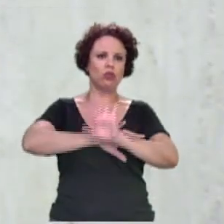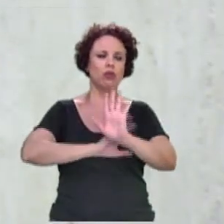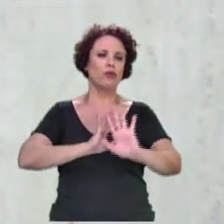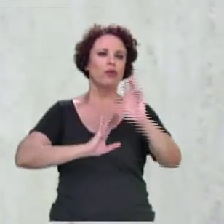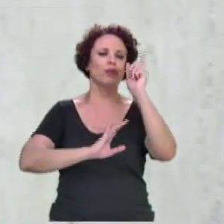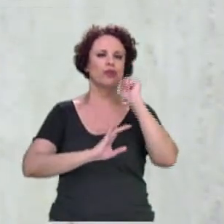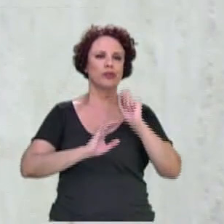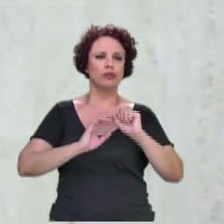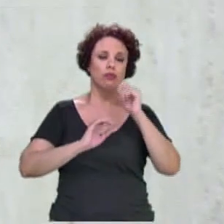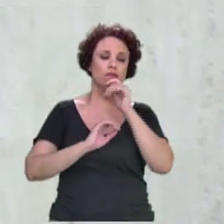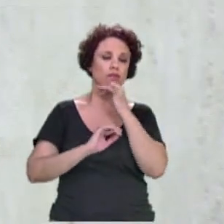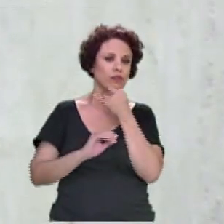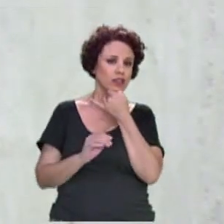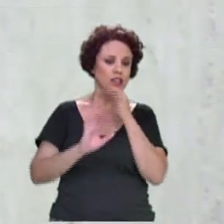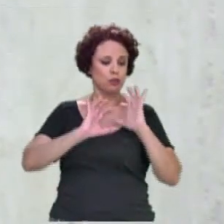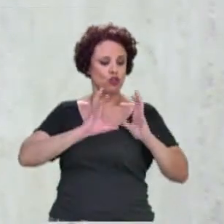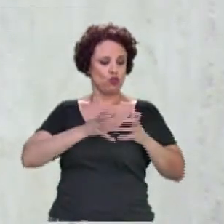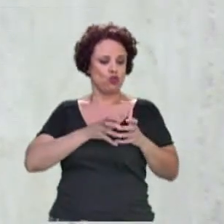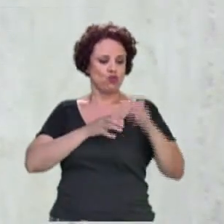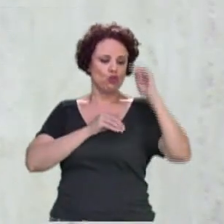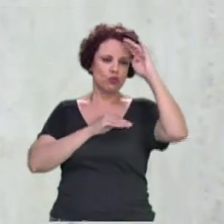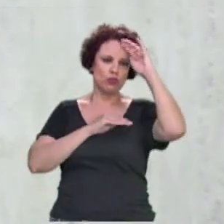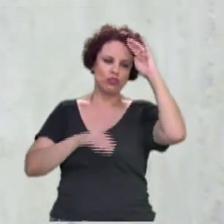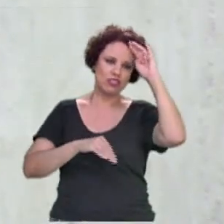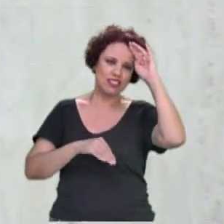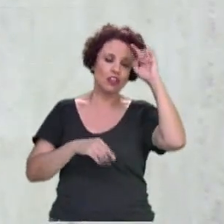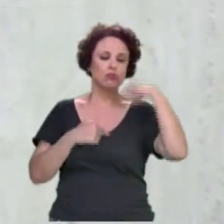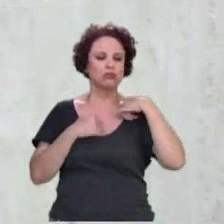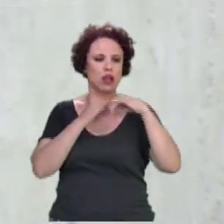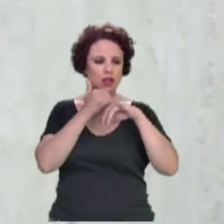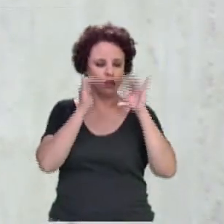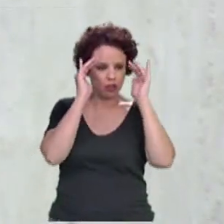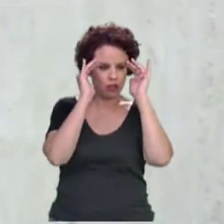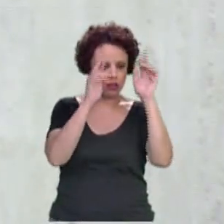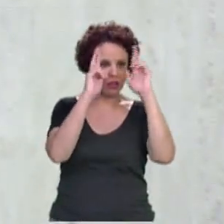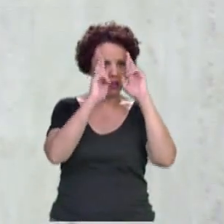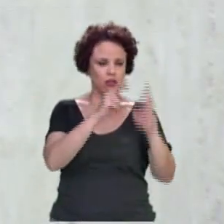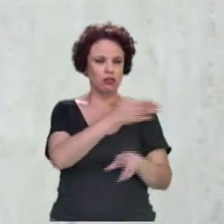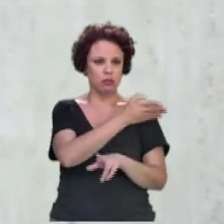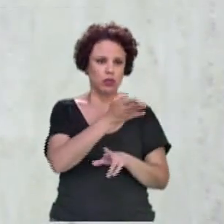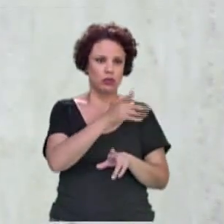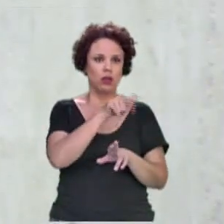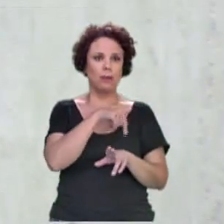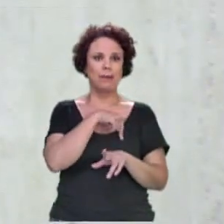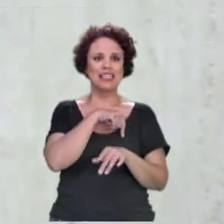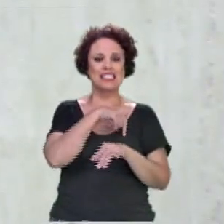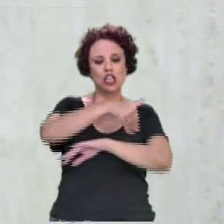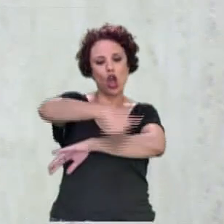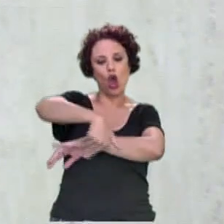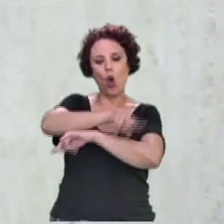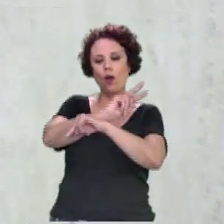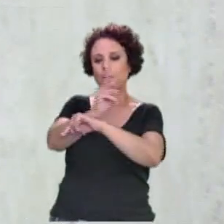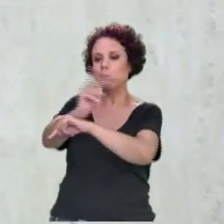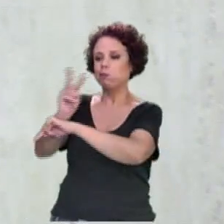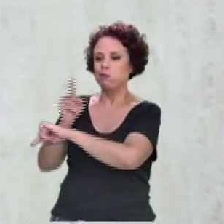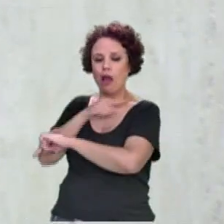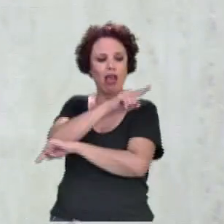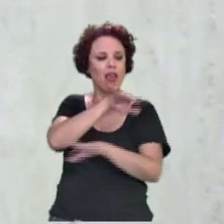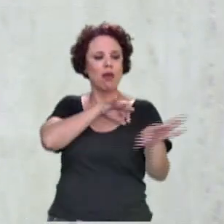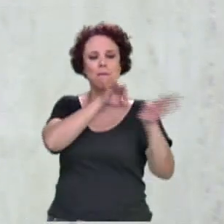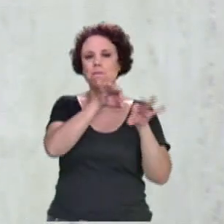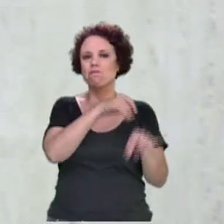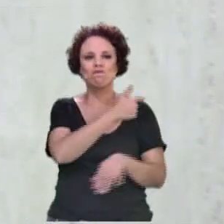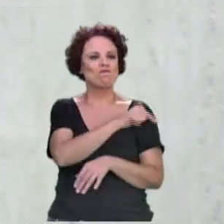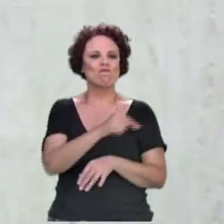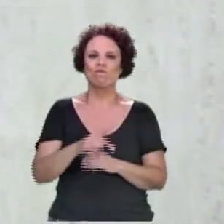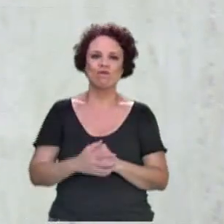as tropas do Exército, com o maior respeito que eu tenho pelo Exército Brasileiro, não é preparada para o policiamento de rua, para o combate